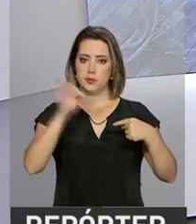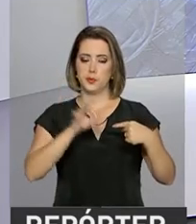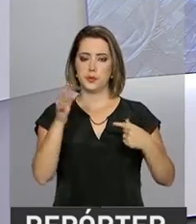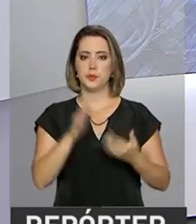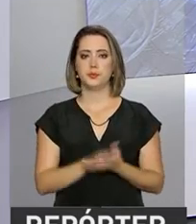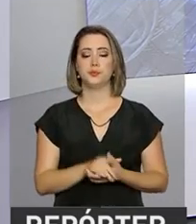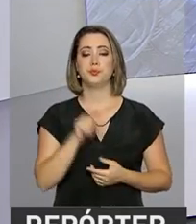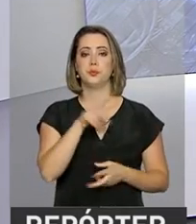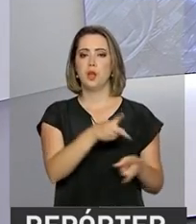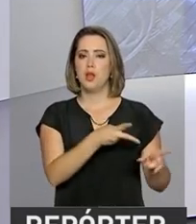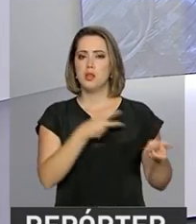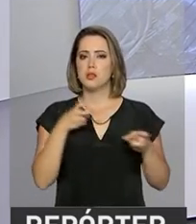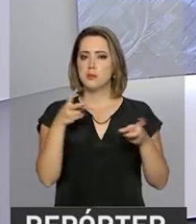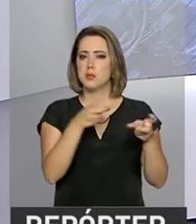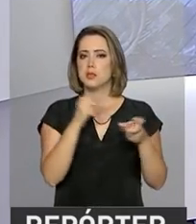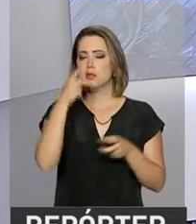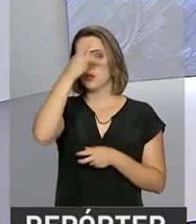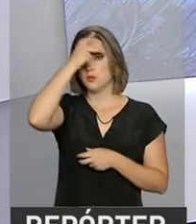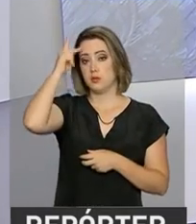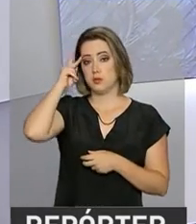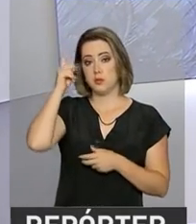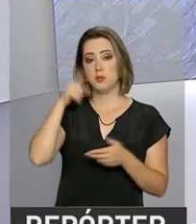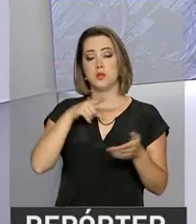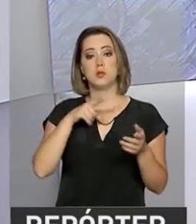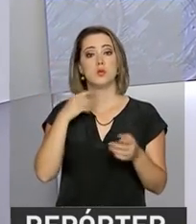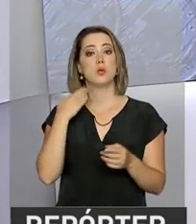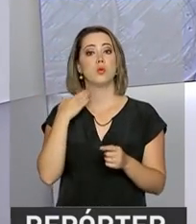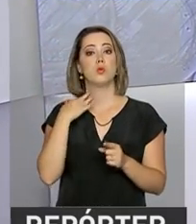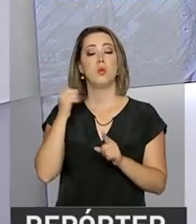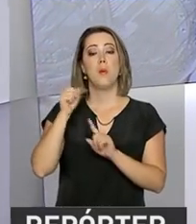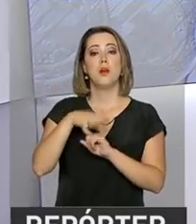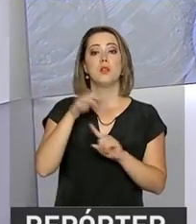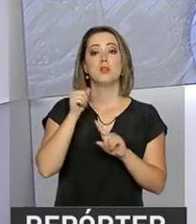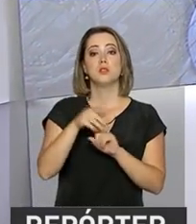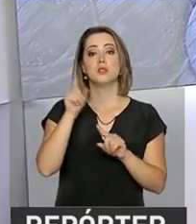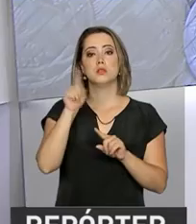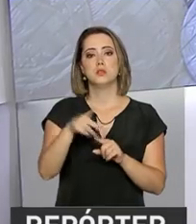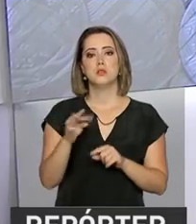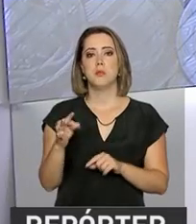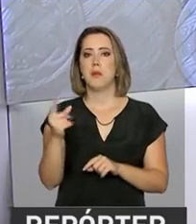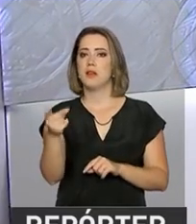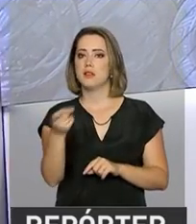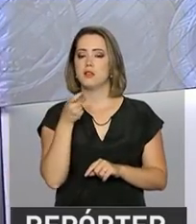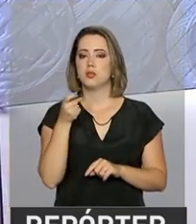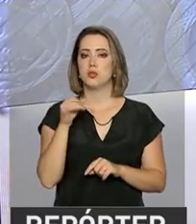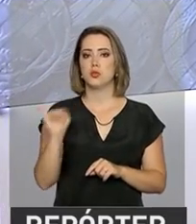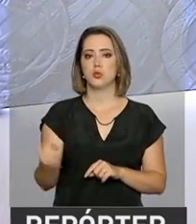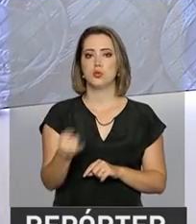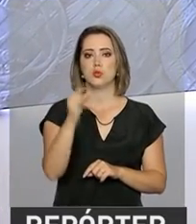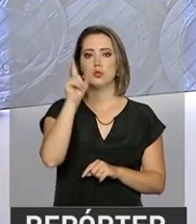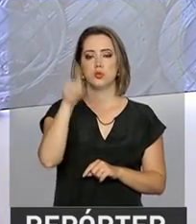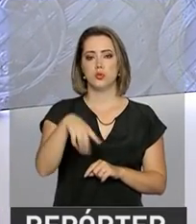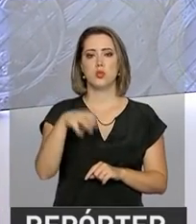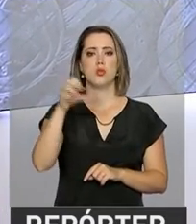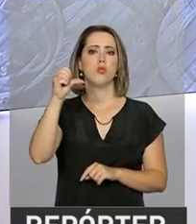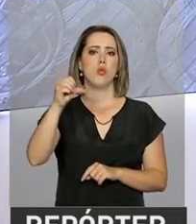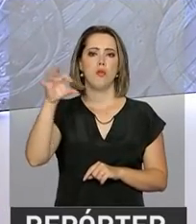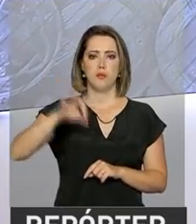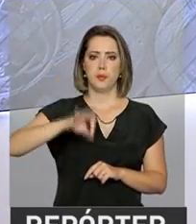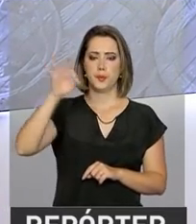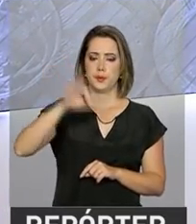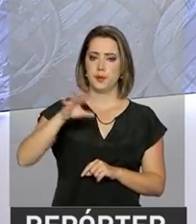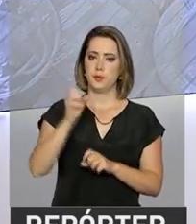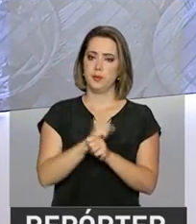A expectativa de investidores e analistas consultados pelo Banco Central para a taxa básica de juros foi mantida em